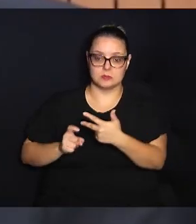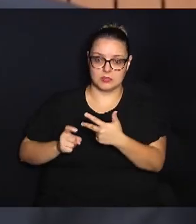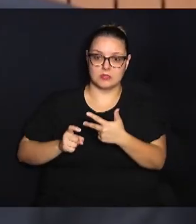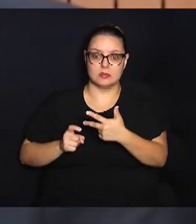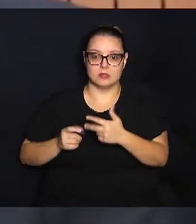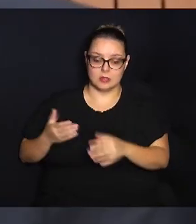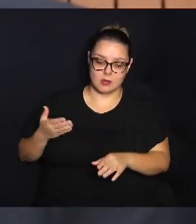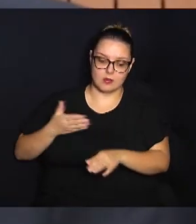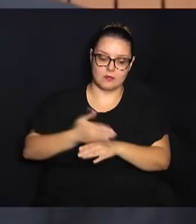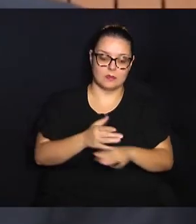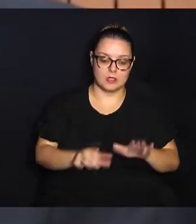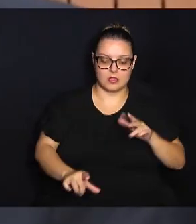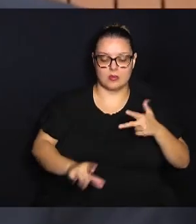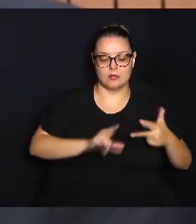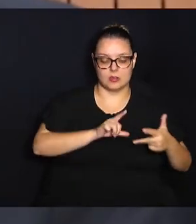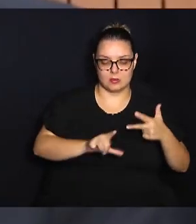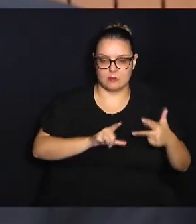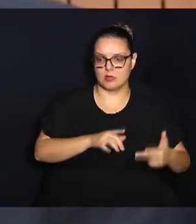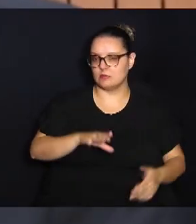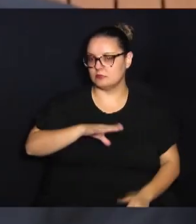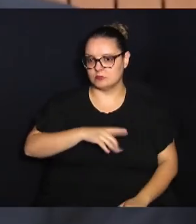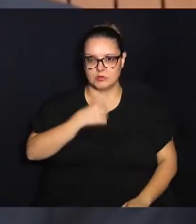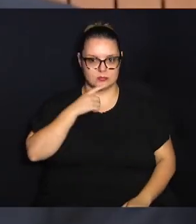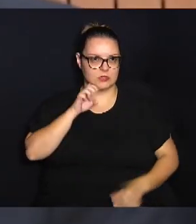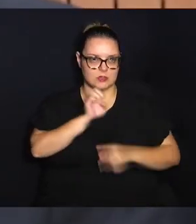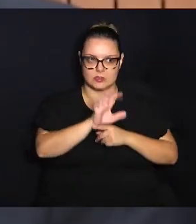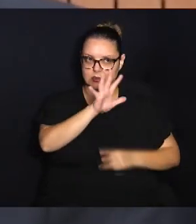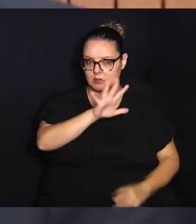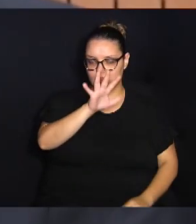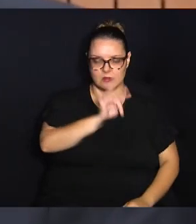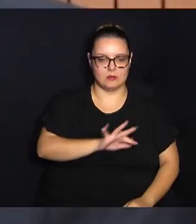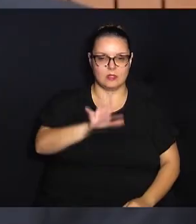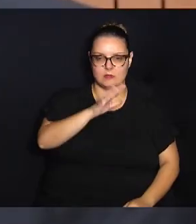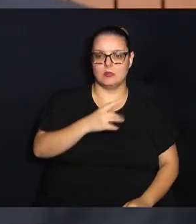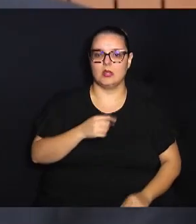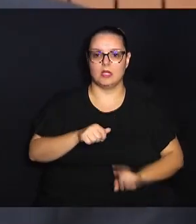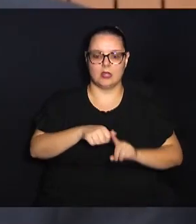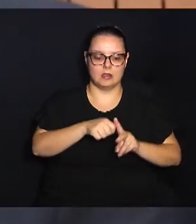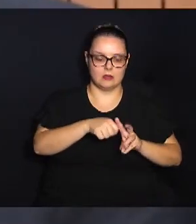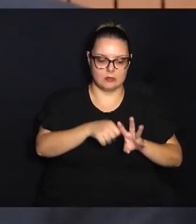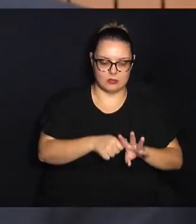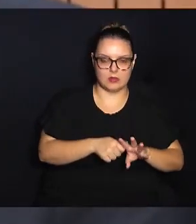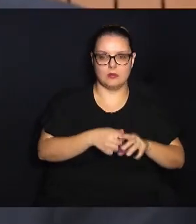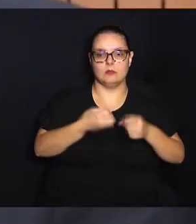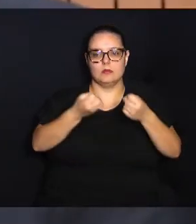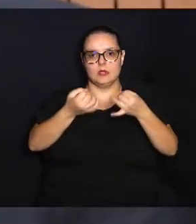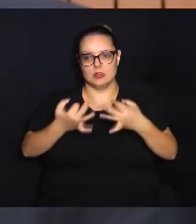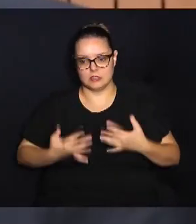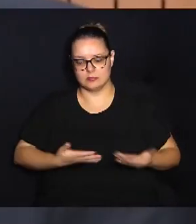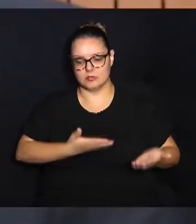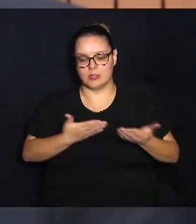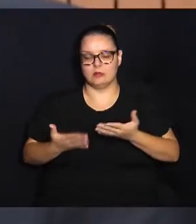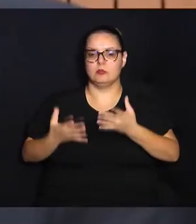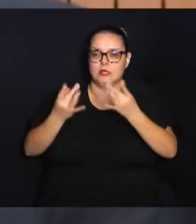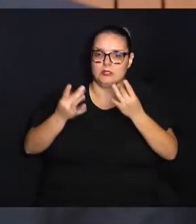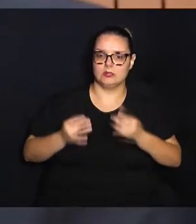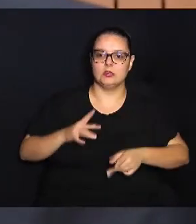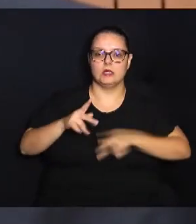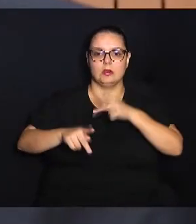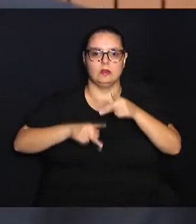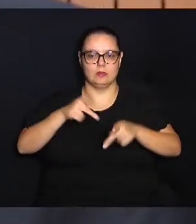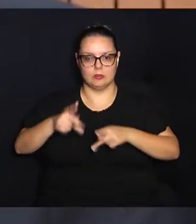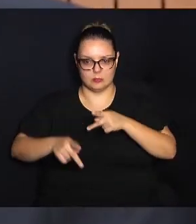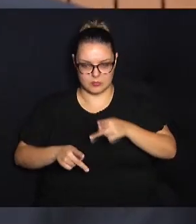ao Legislativo, seja ele municipal, estadual ou federal, a cada quatro meses, para apresentar, prestar contas à população